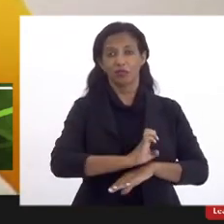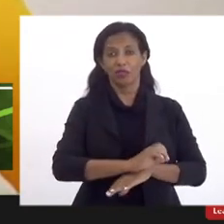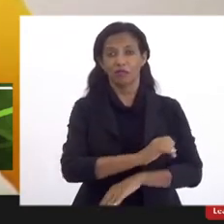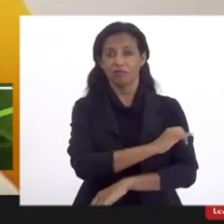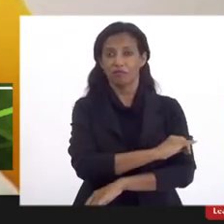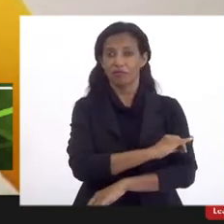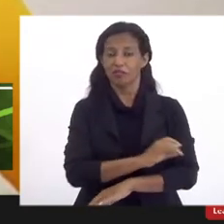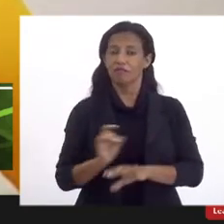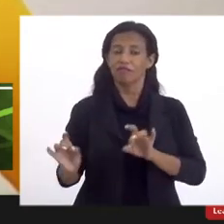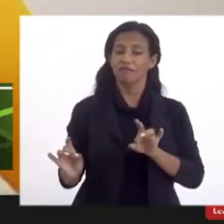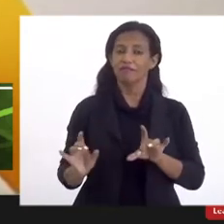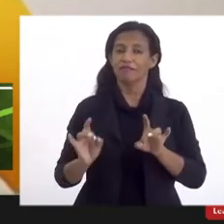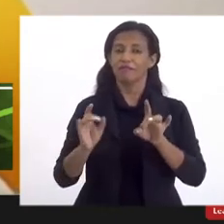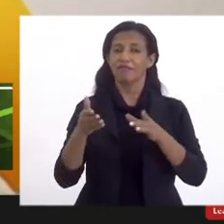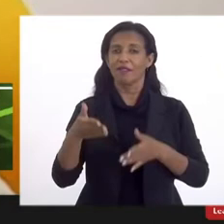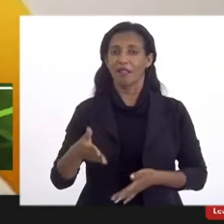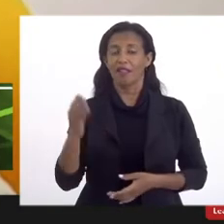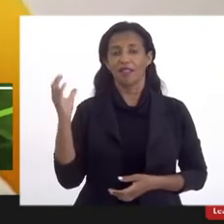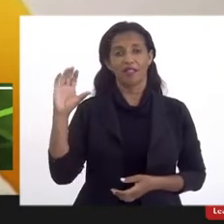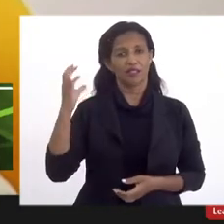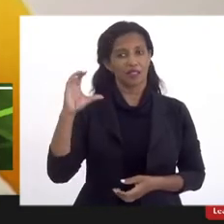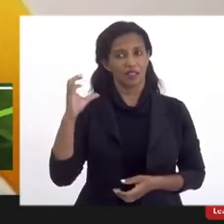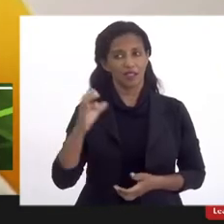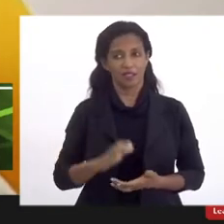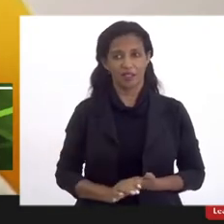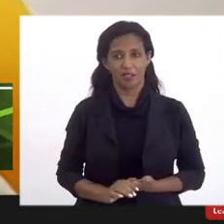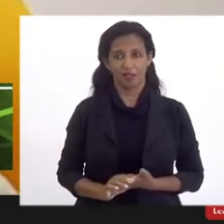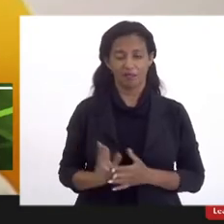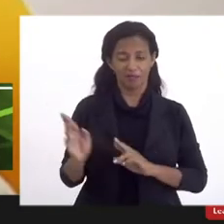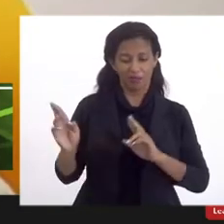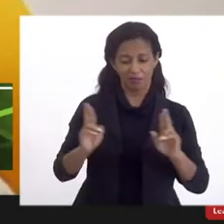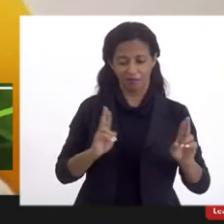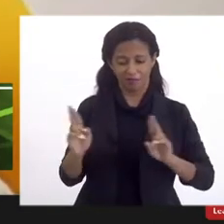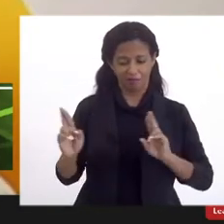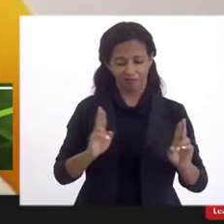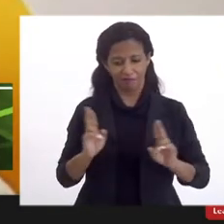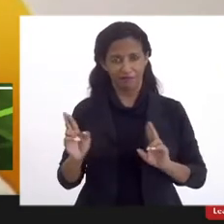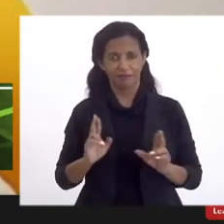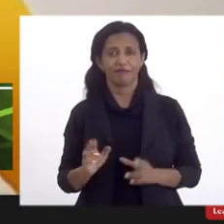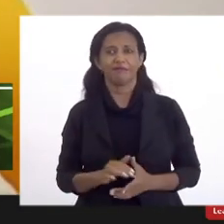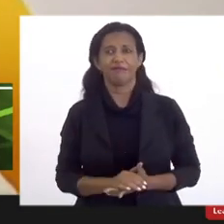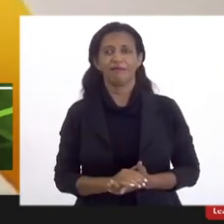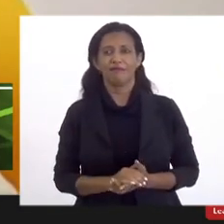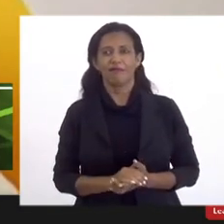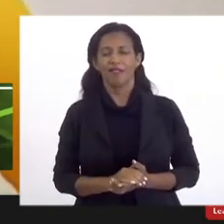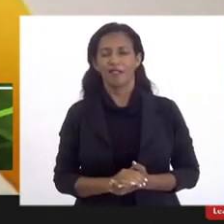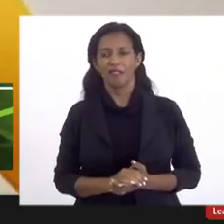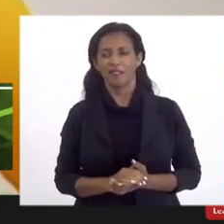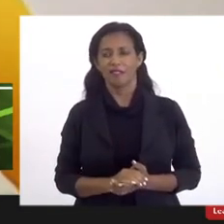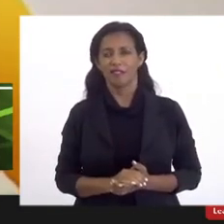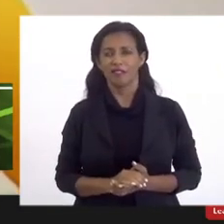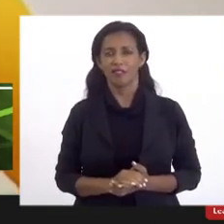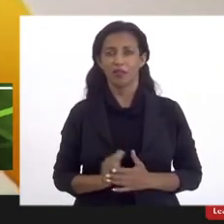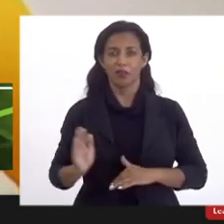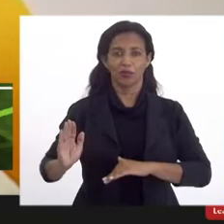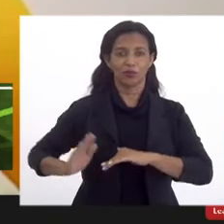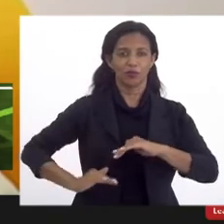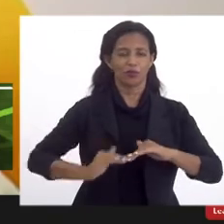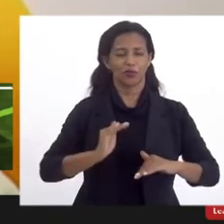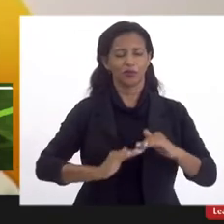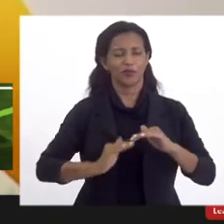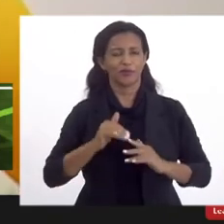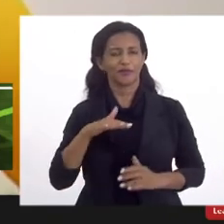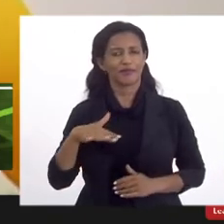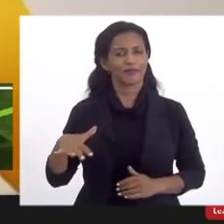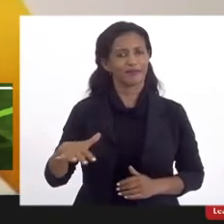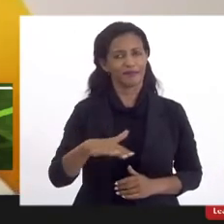Janeiro, em especial aqui de Niterói, tanto que a sua relação com dois profissionais da área,